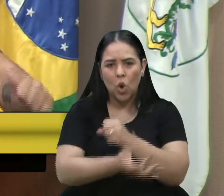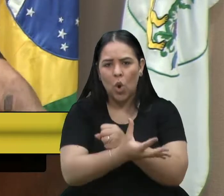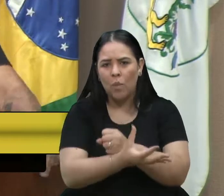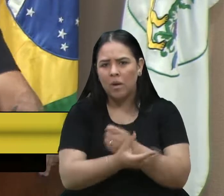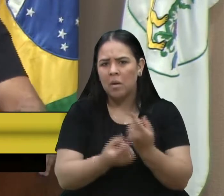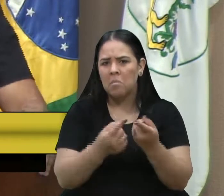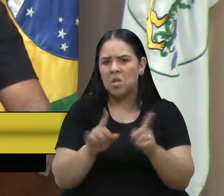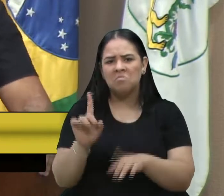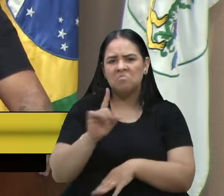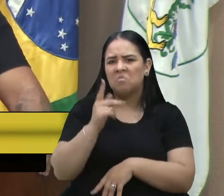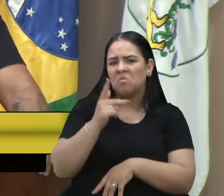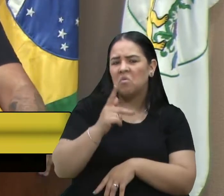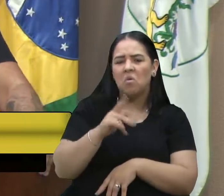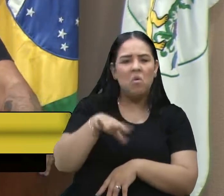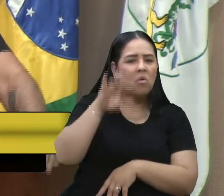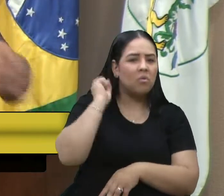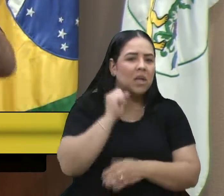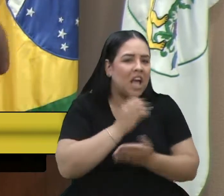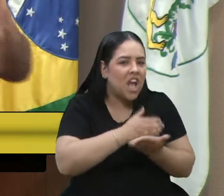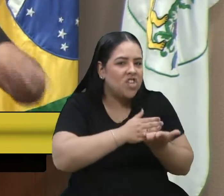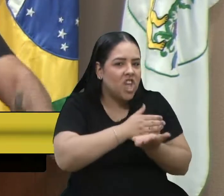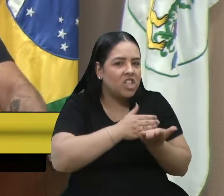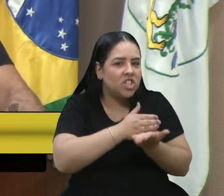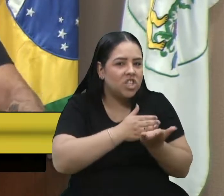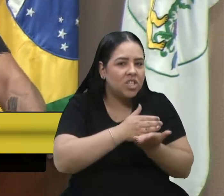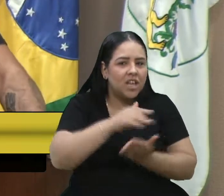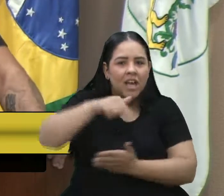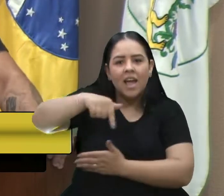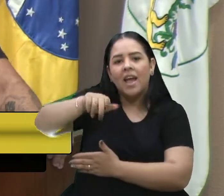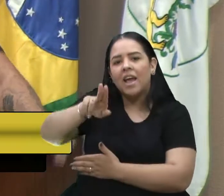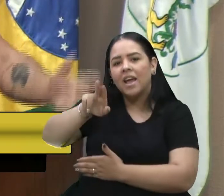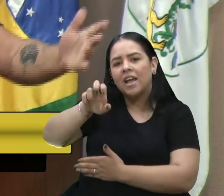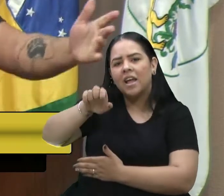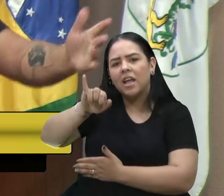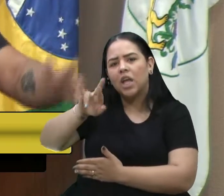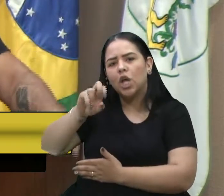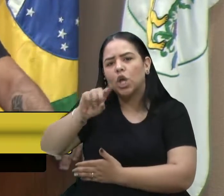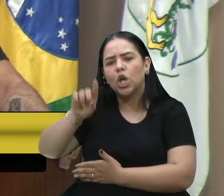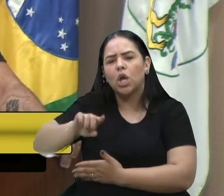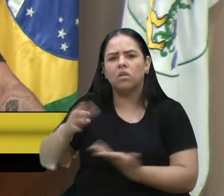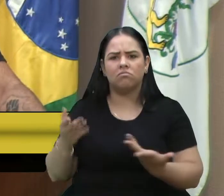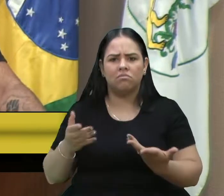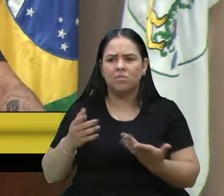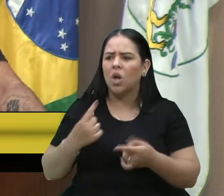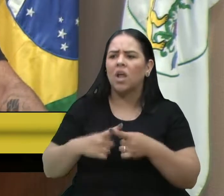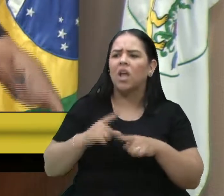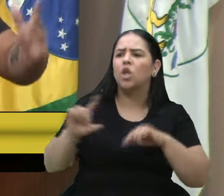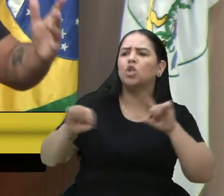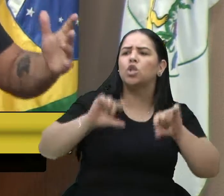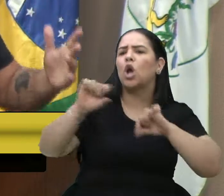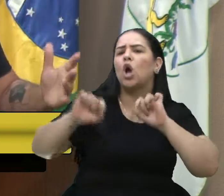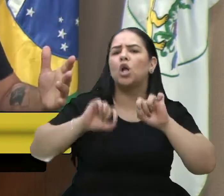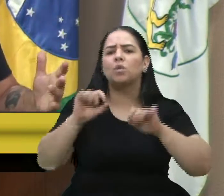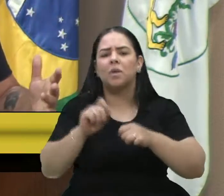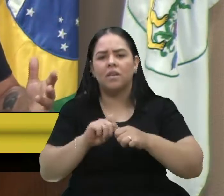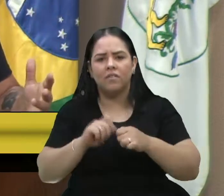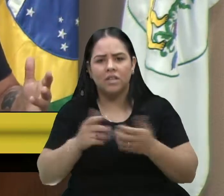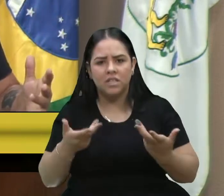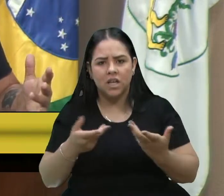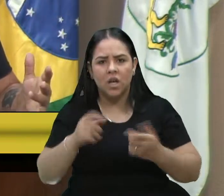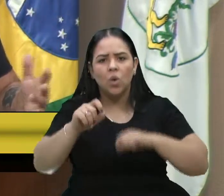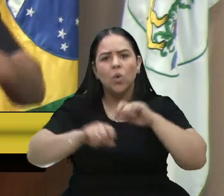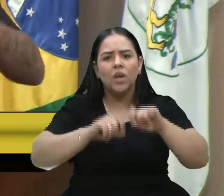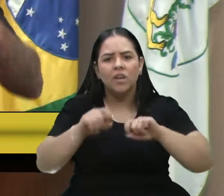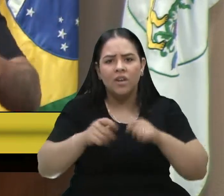Rachadinha, do Queiroz, e de tantos outros casos, eu não escuto, eu não sei, uma seletividade, eu não sei o que acontece aqui.